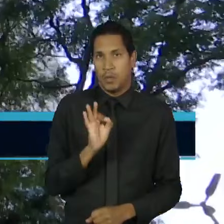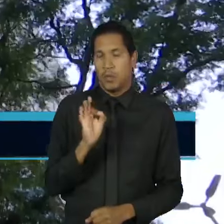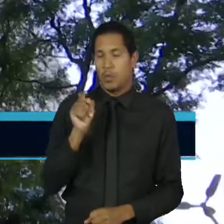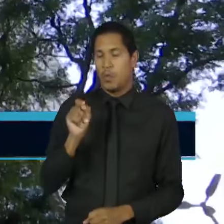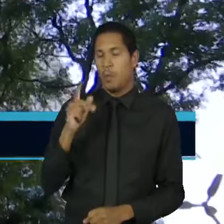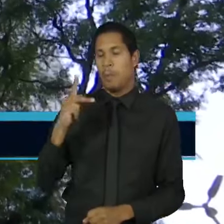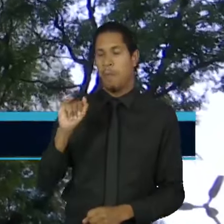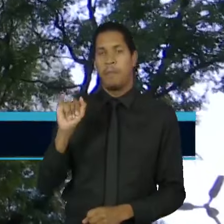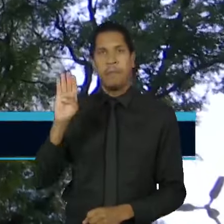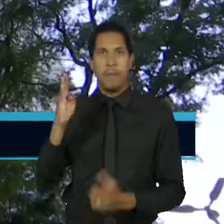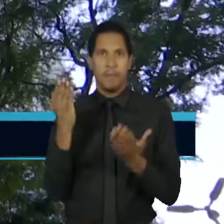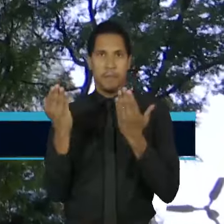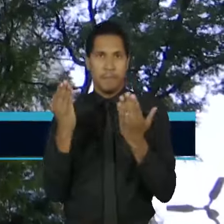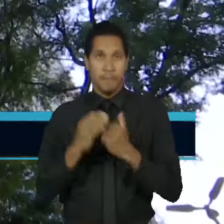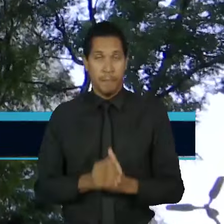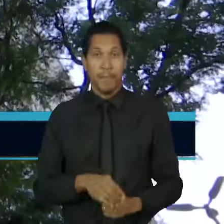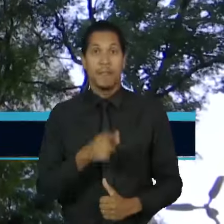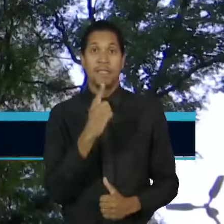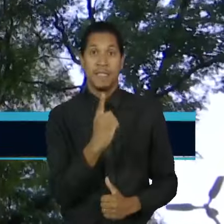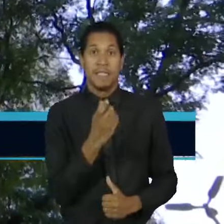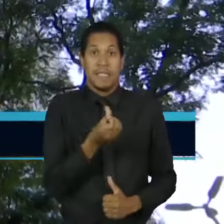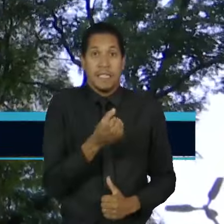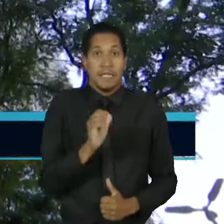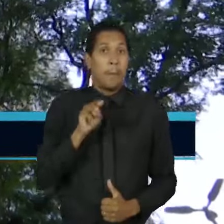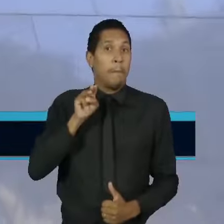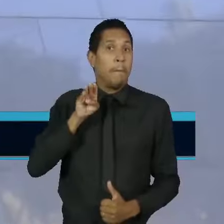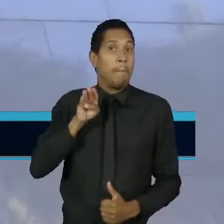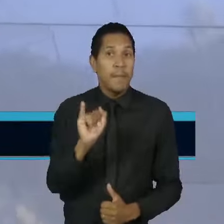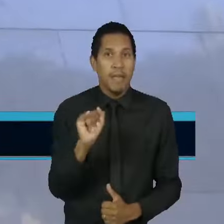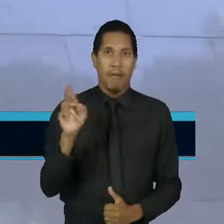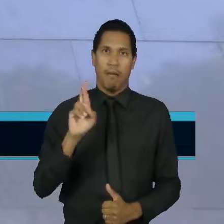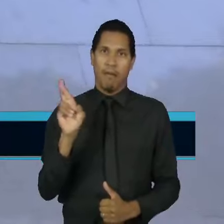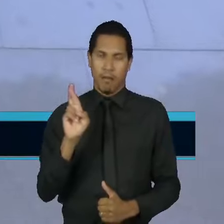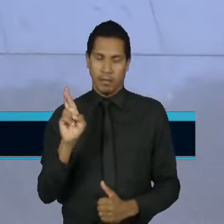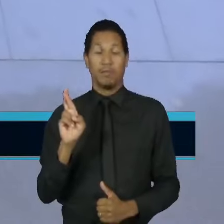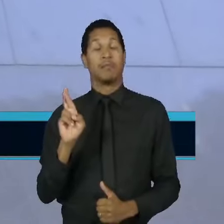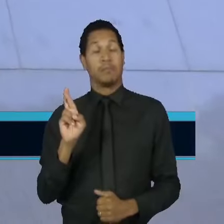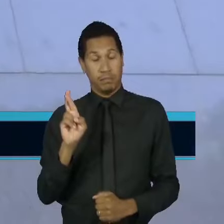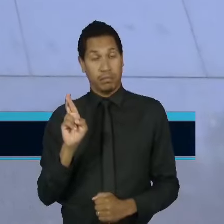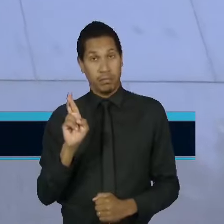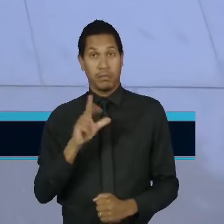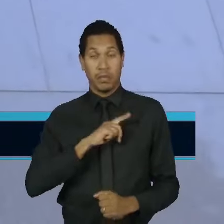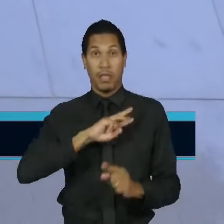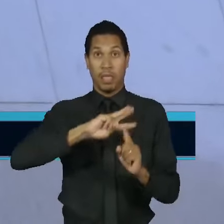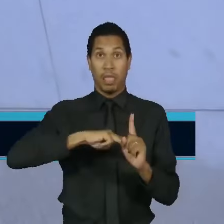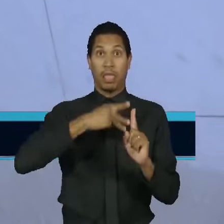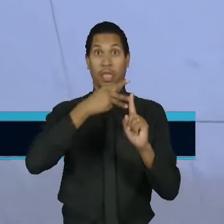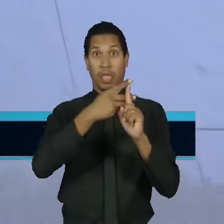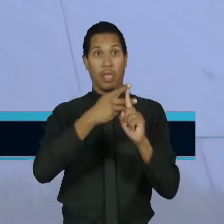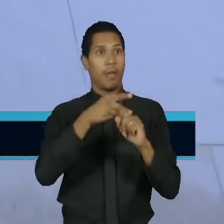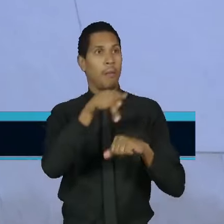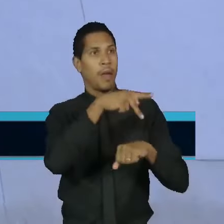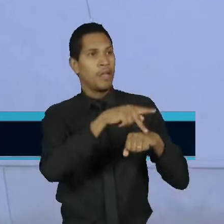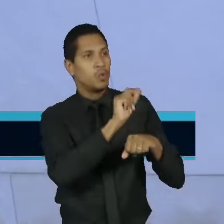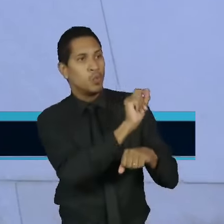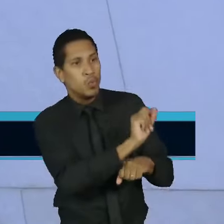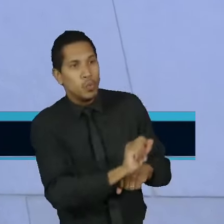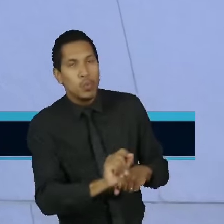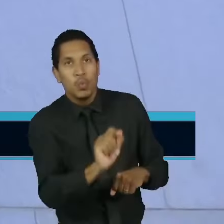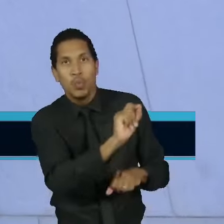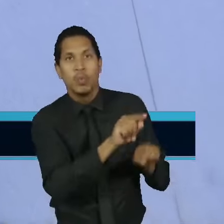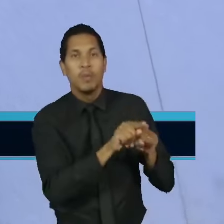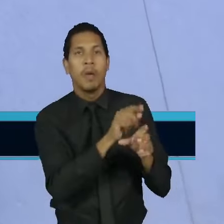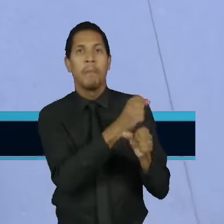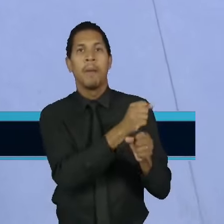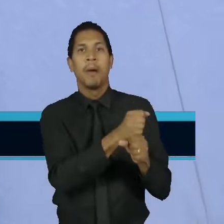PIB, cerca de R 160 bilhões. O valor equivale a mais do que o triplo dos países emergentes, onde a